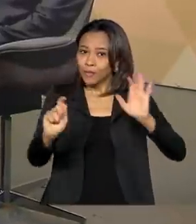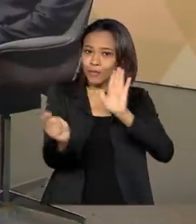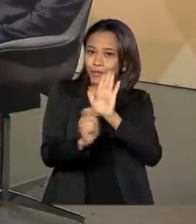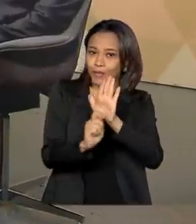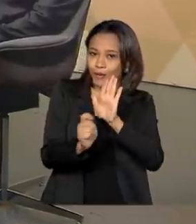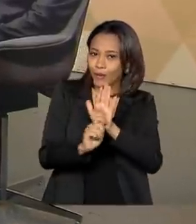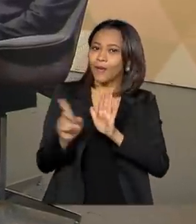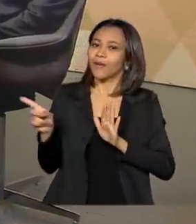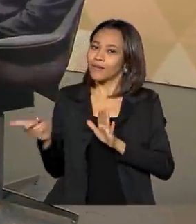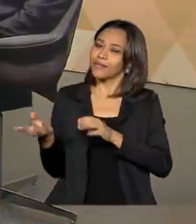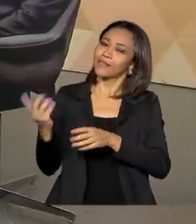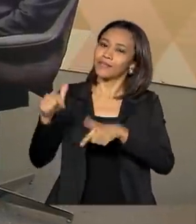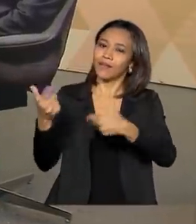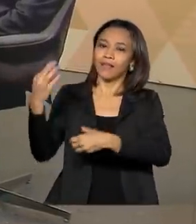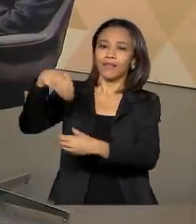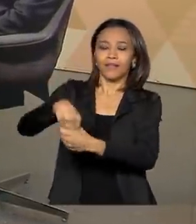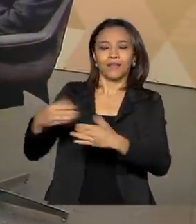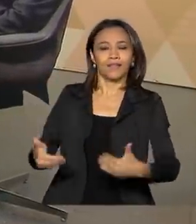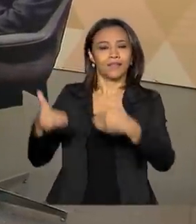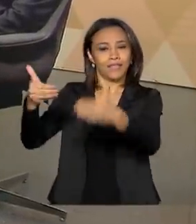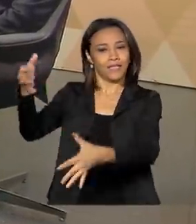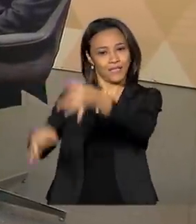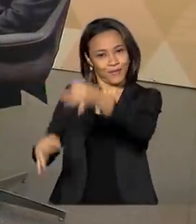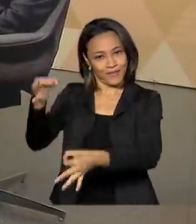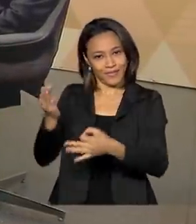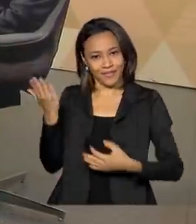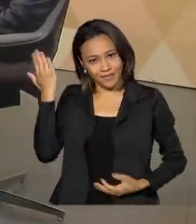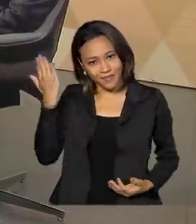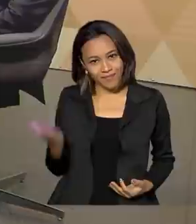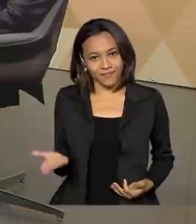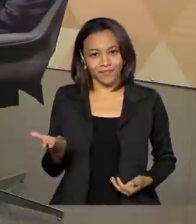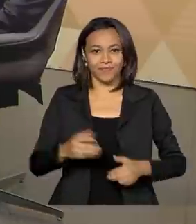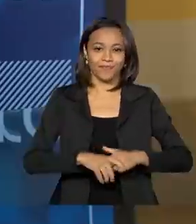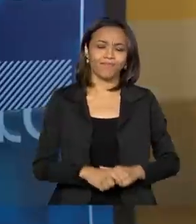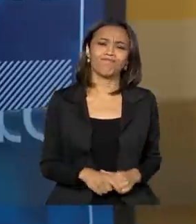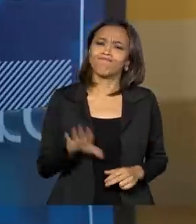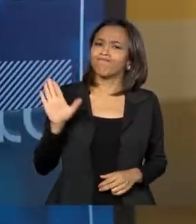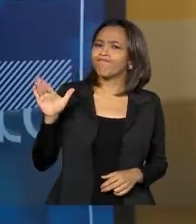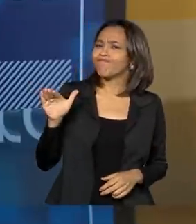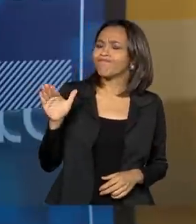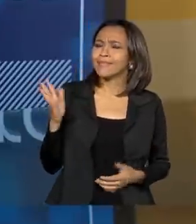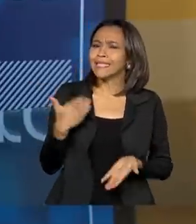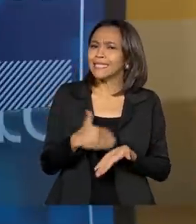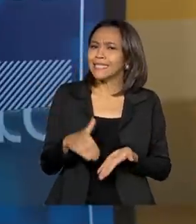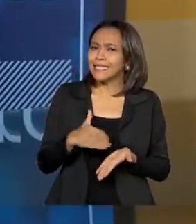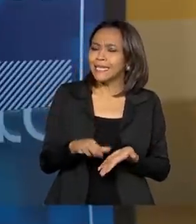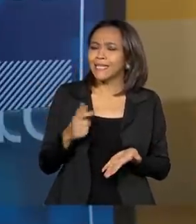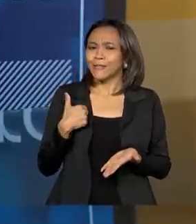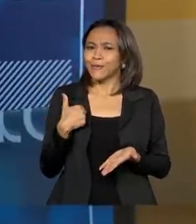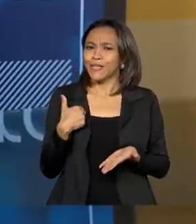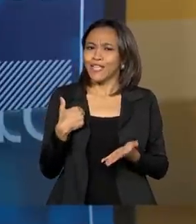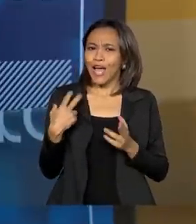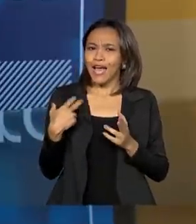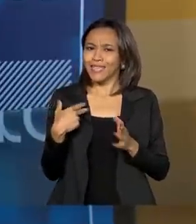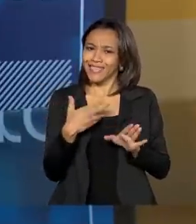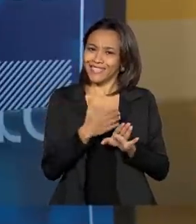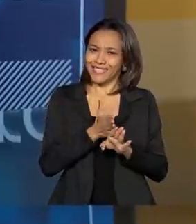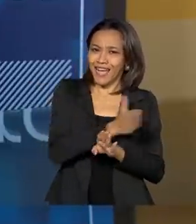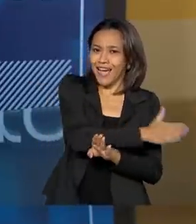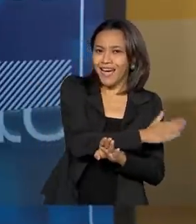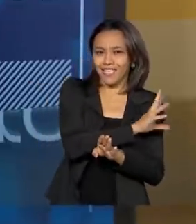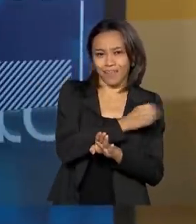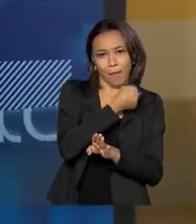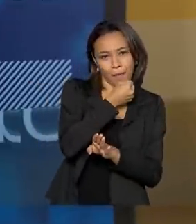Segurança Pública, Luiz Roberto Bediora. Secretário, entre um bloco e outro aqui, a gente fica sempre